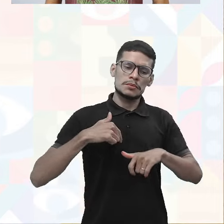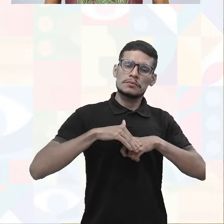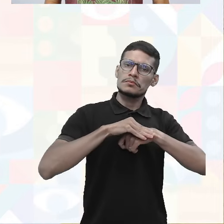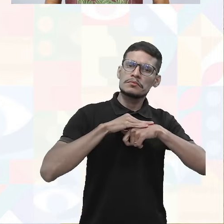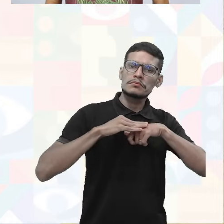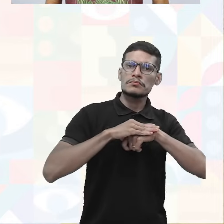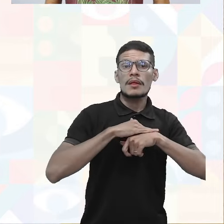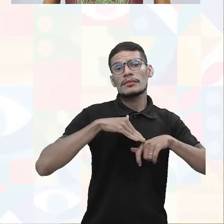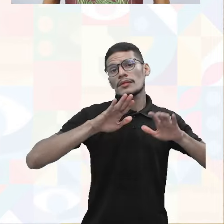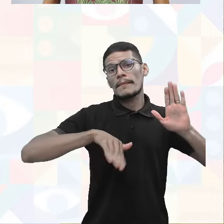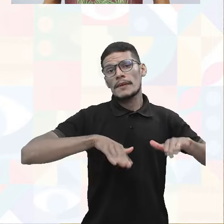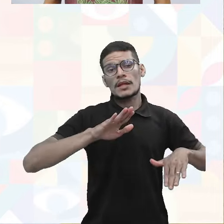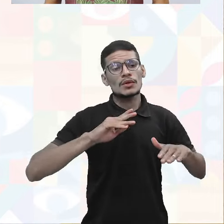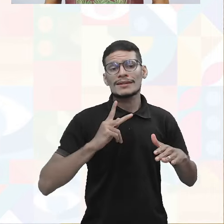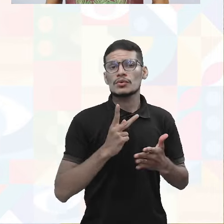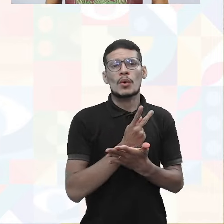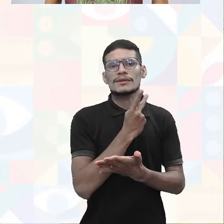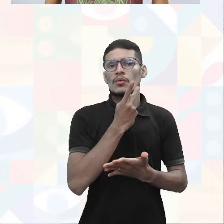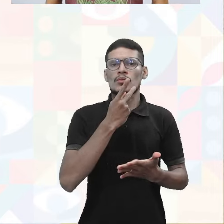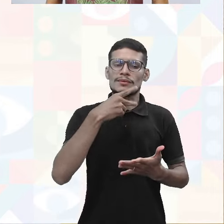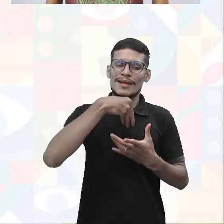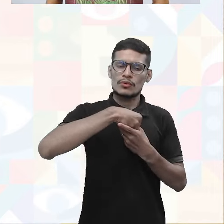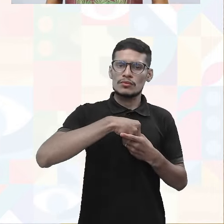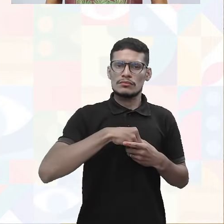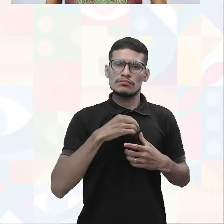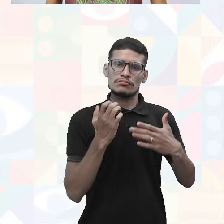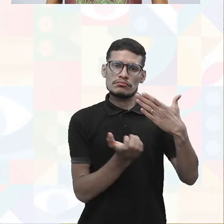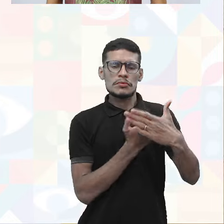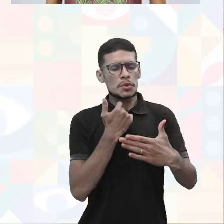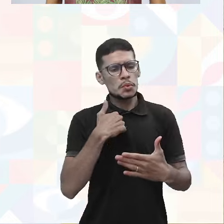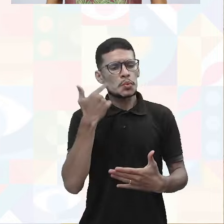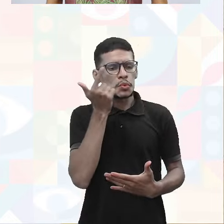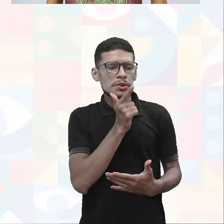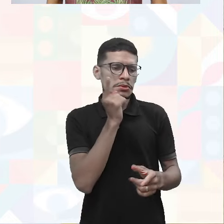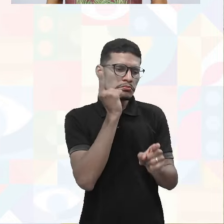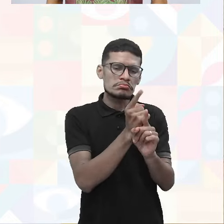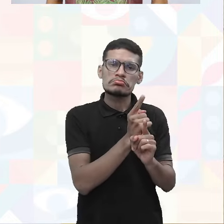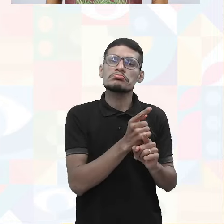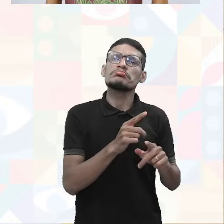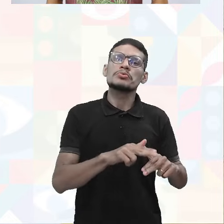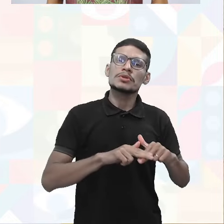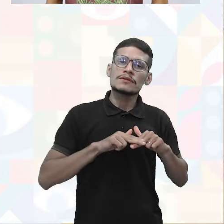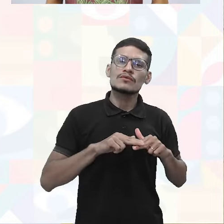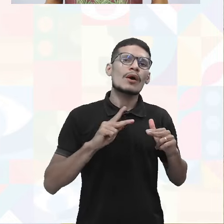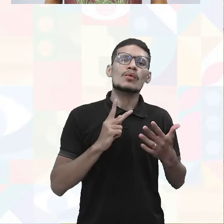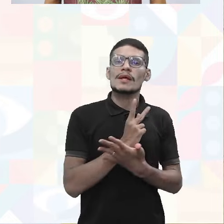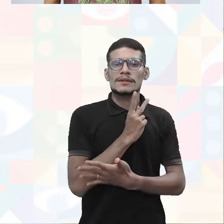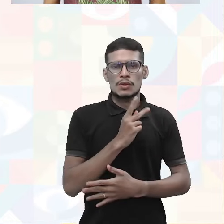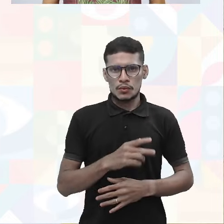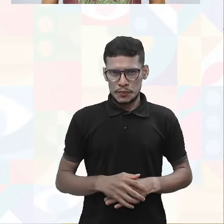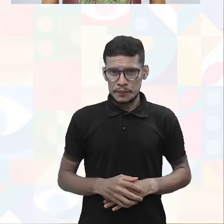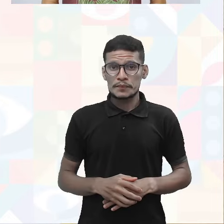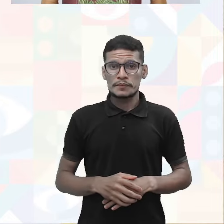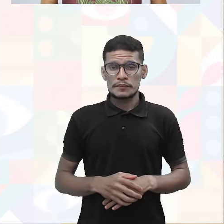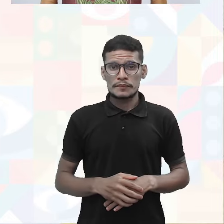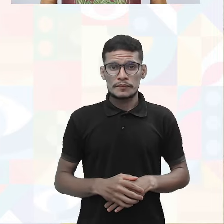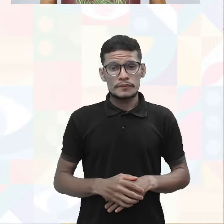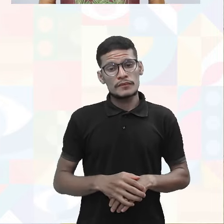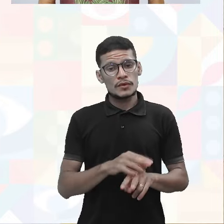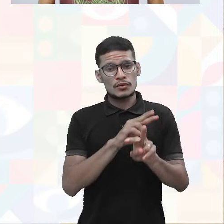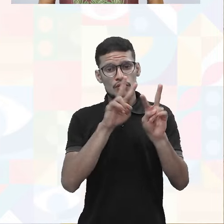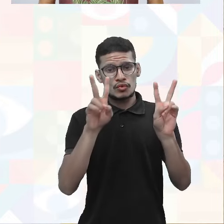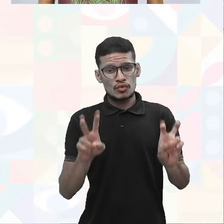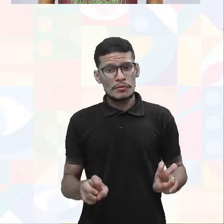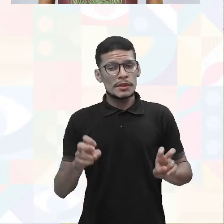dependendo da situação que ocorreu dentro da empresa, para daí identificar as possíveis causas do que está acontecendo. Sobre o